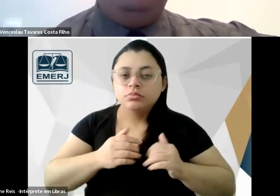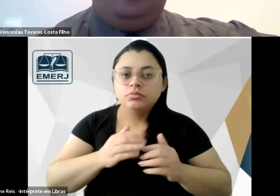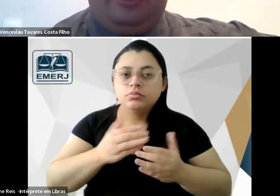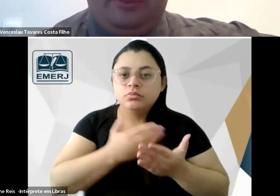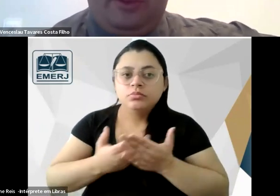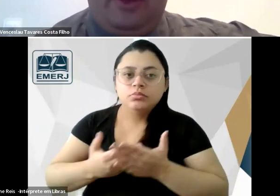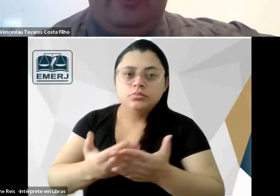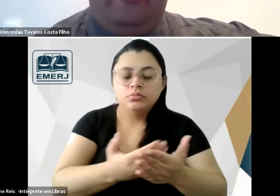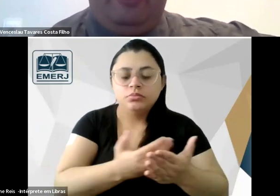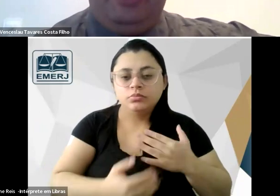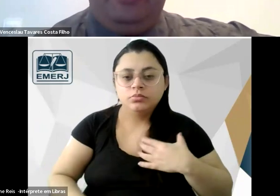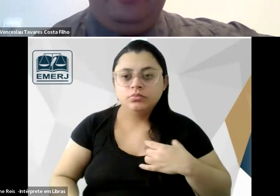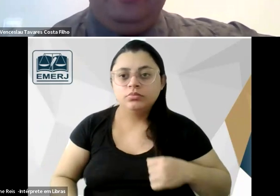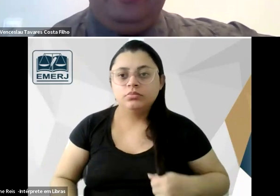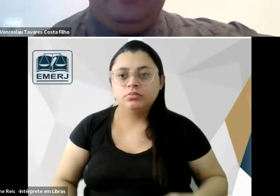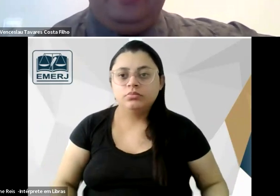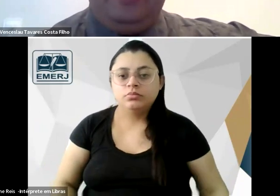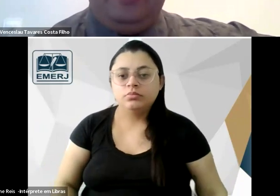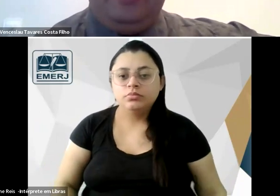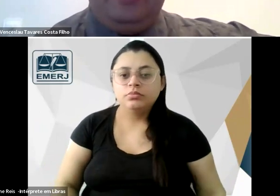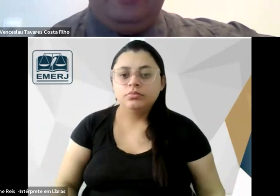recolhimento feminino